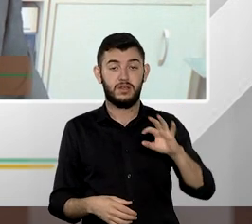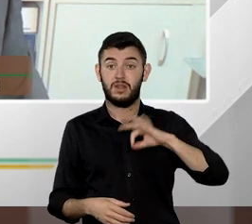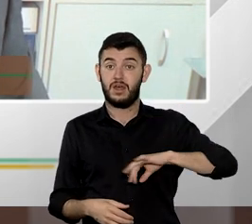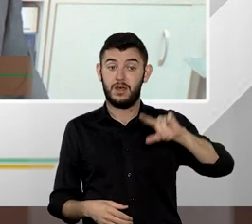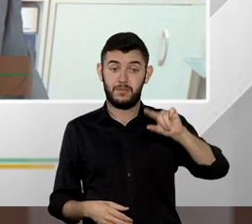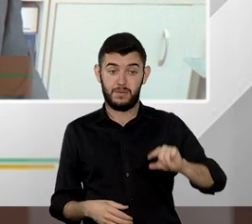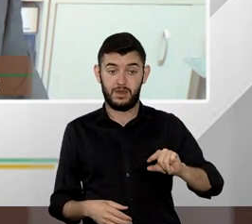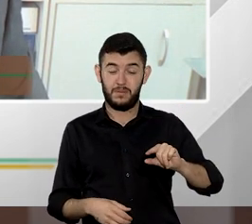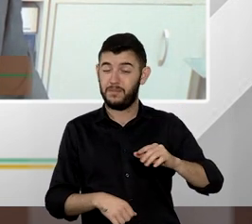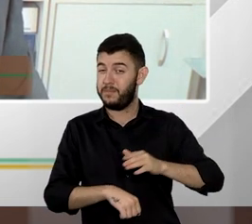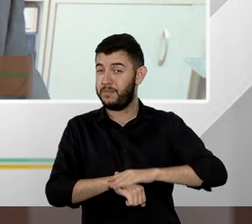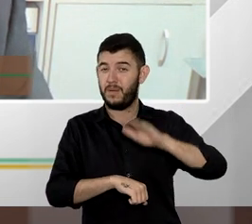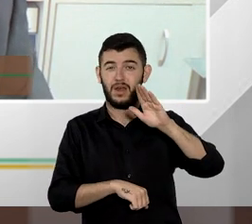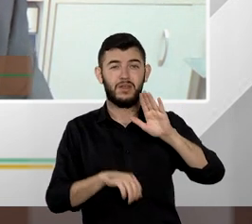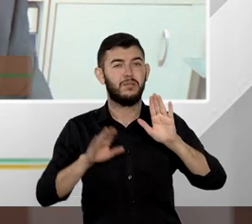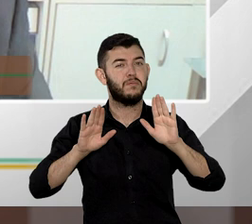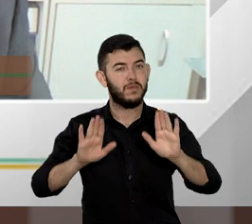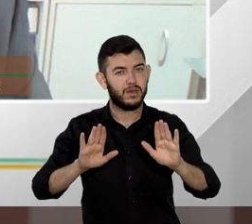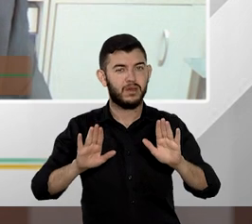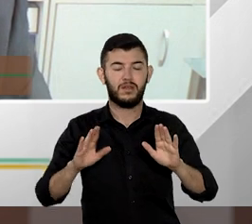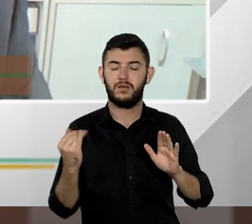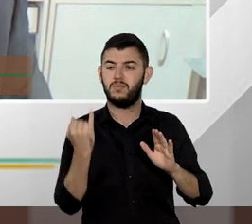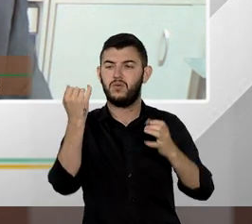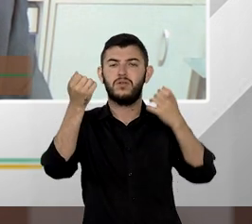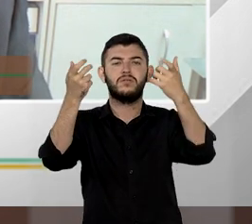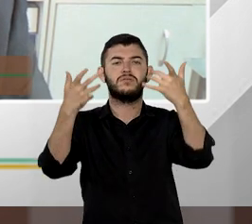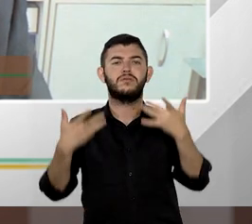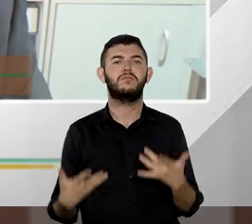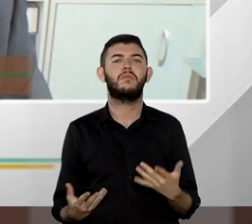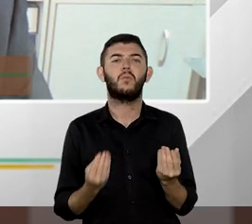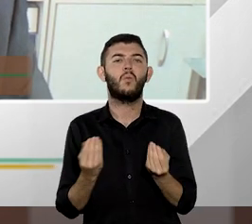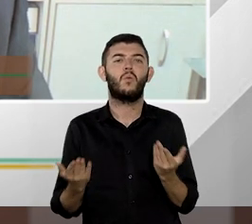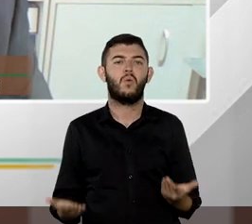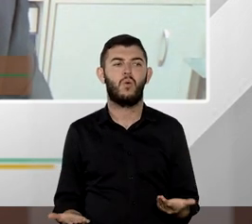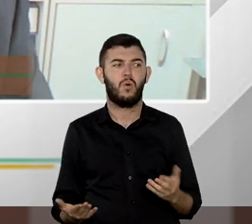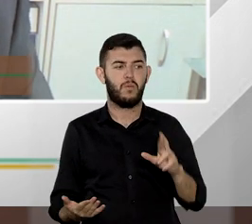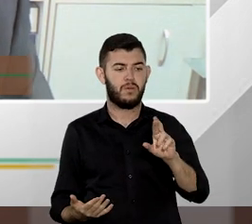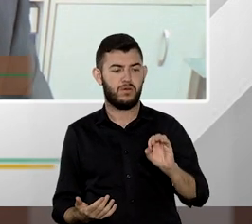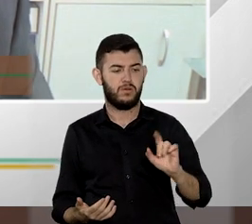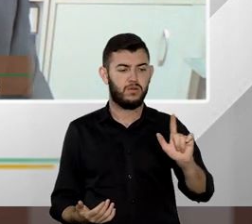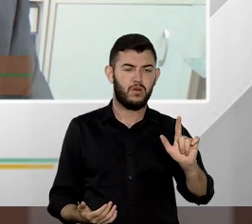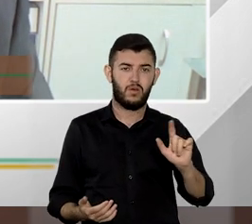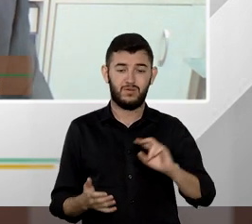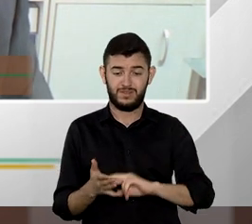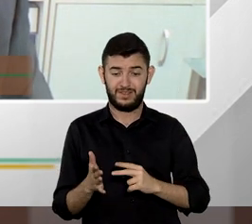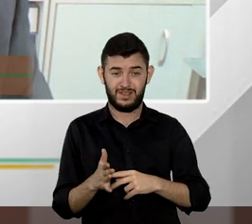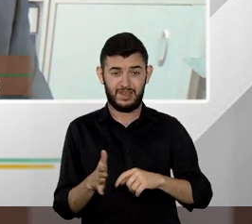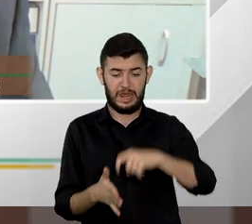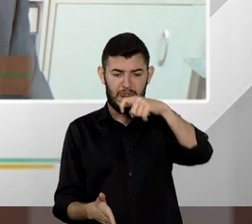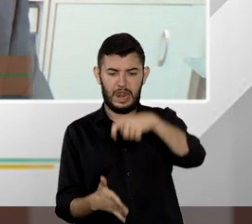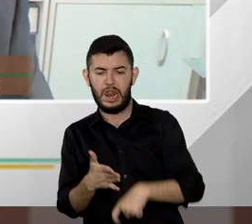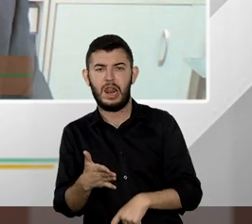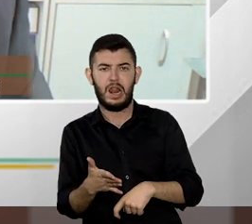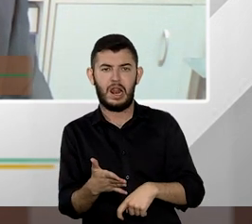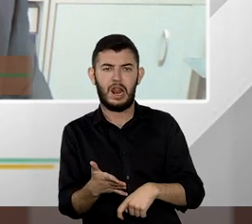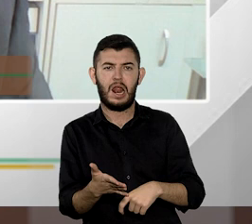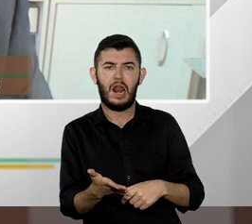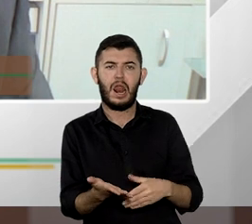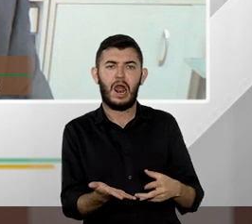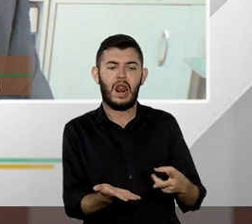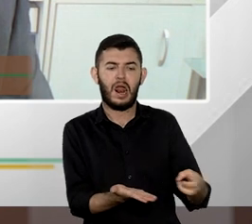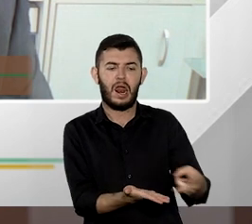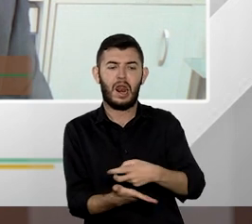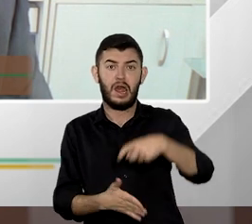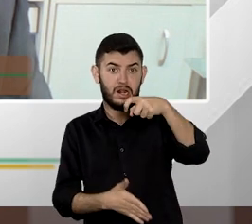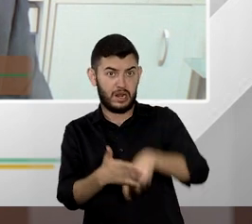ser dito aqui é que em primeiro lugar esse rol não é um rol taxativo isso é um rol